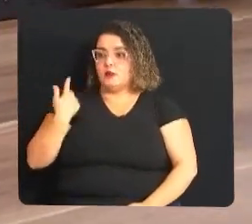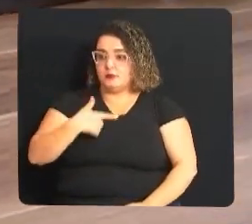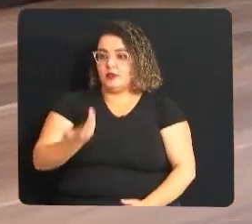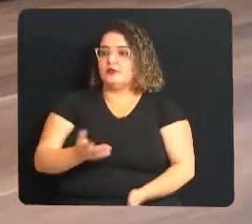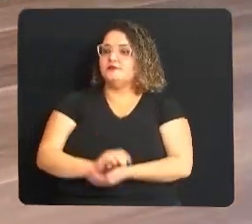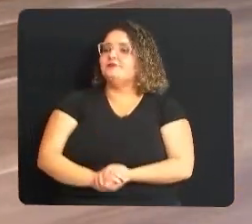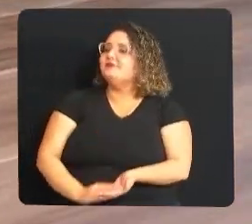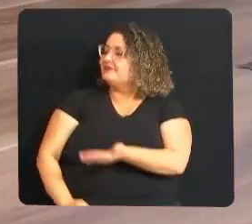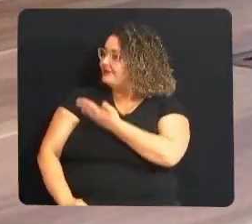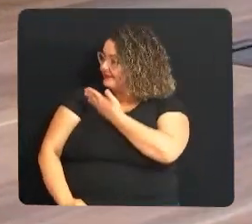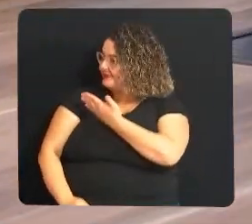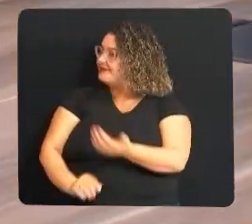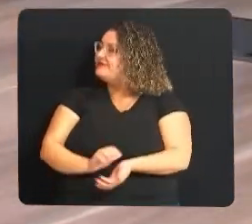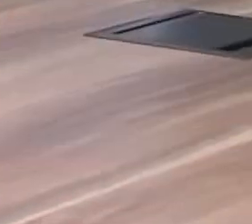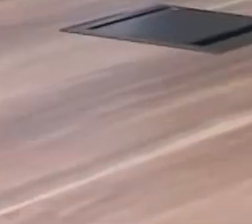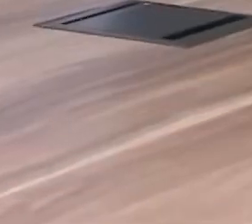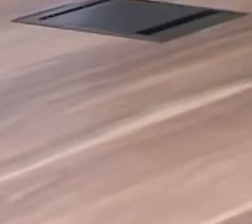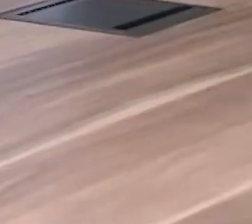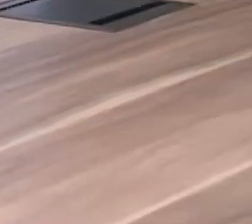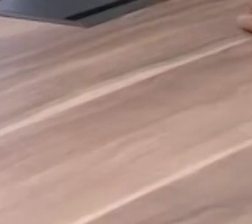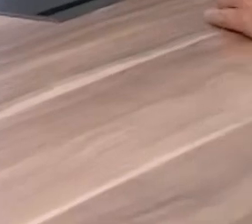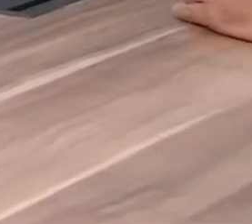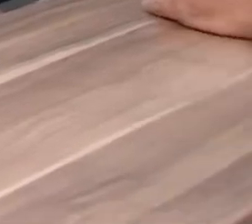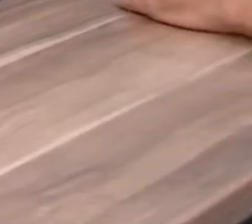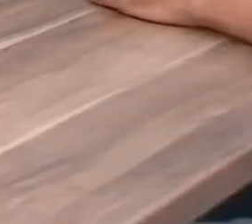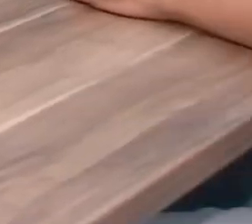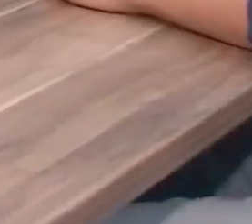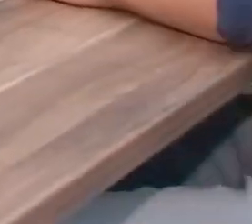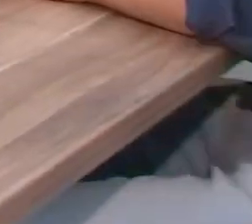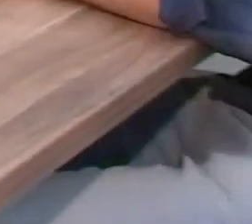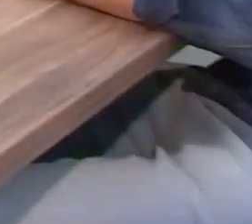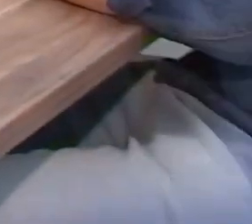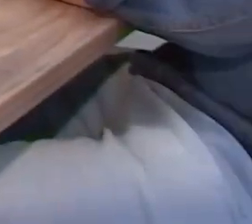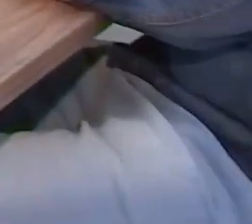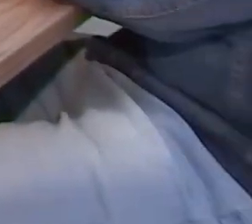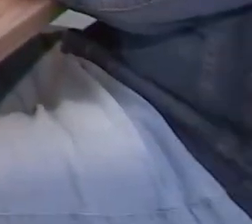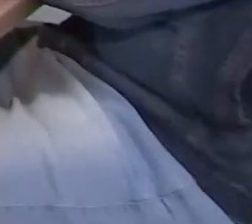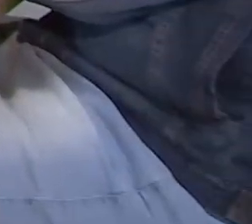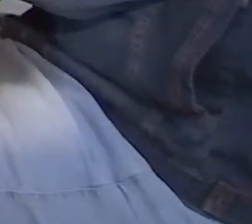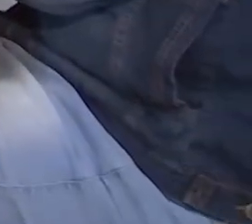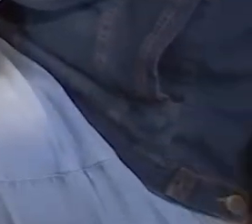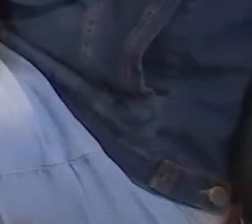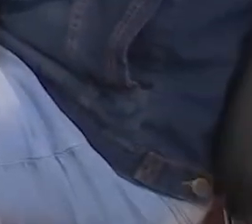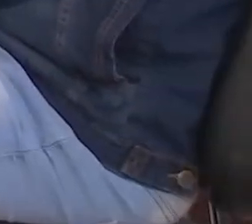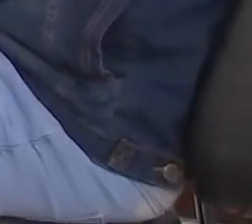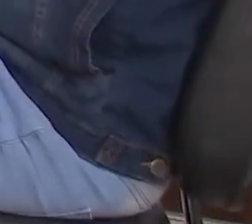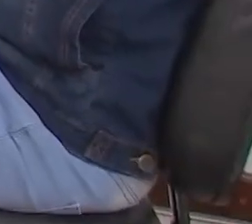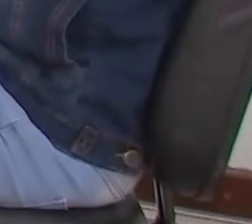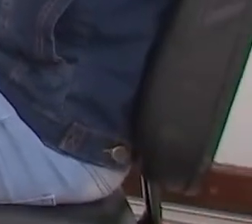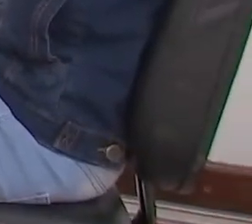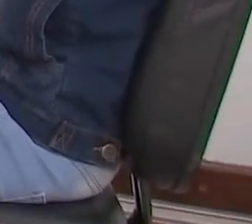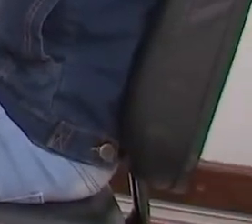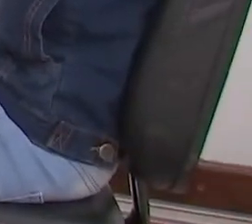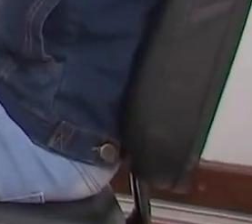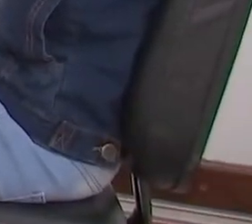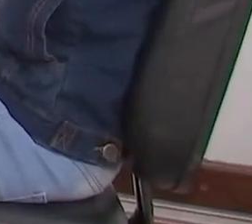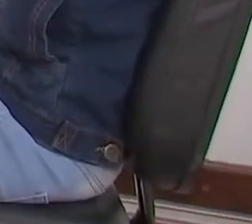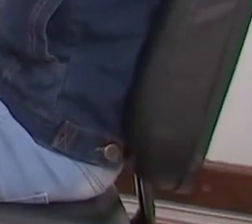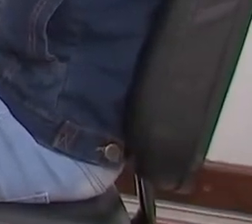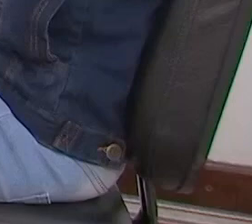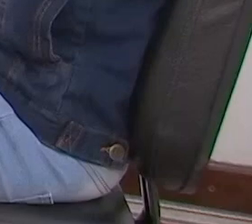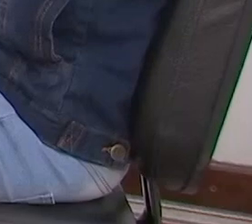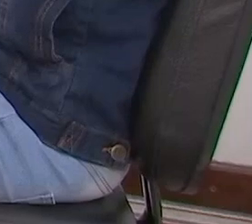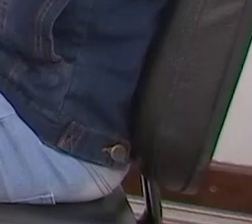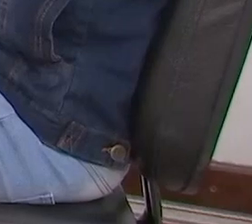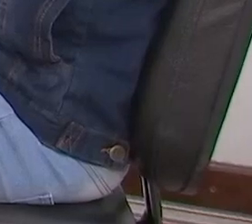Michelle vai fazer a interpretação para a gente, para contar justamente como foi que você conseguiu voltar ao mercado